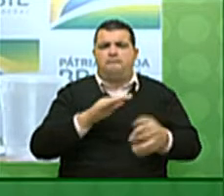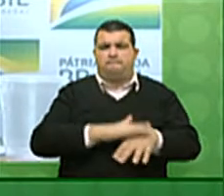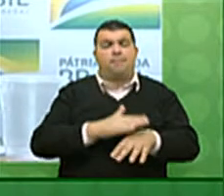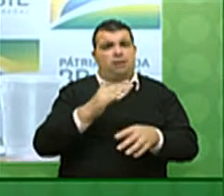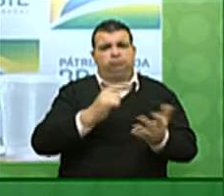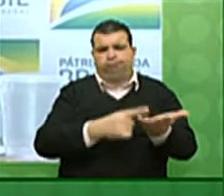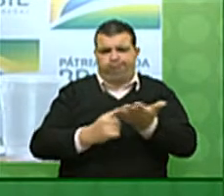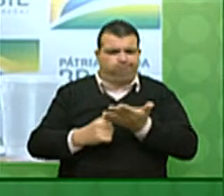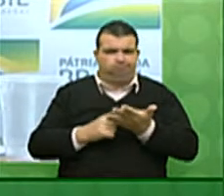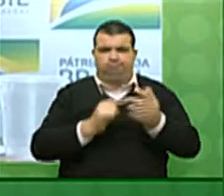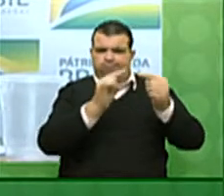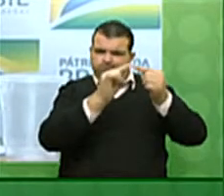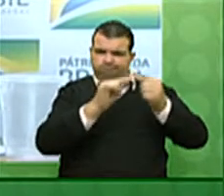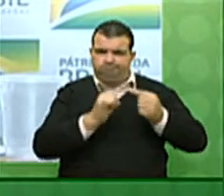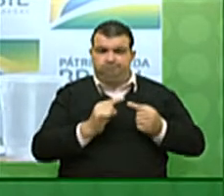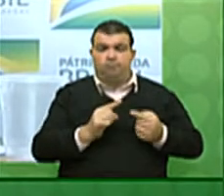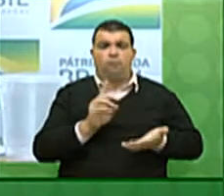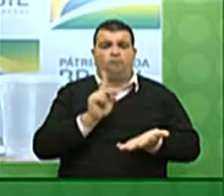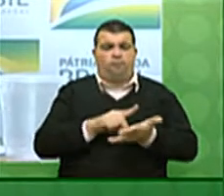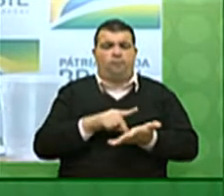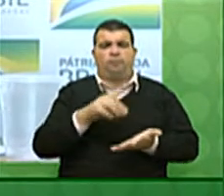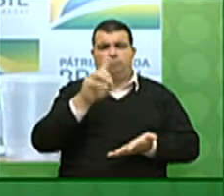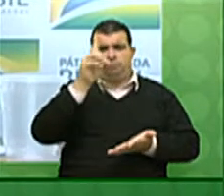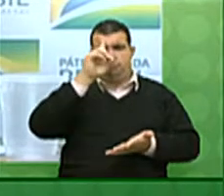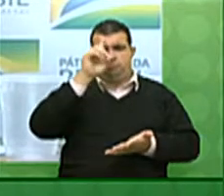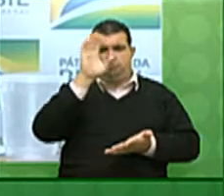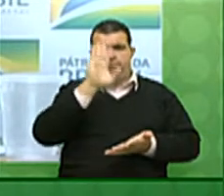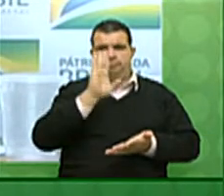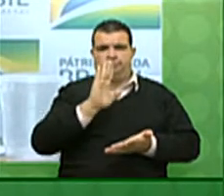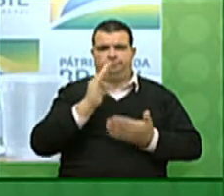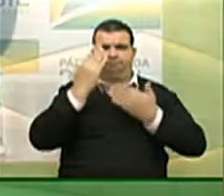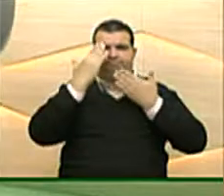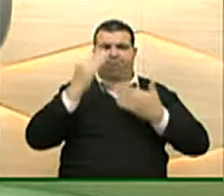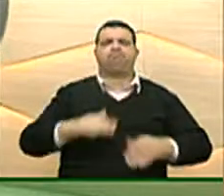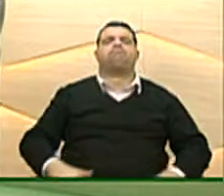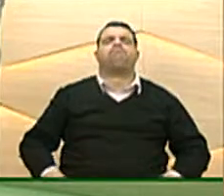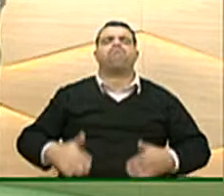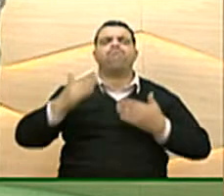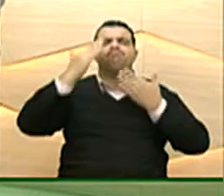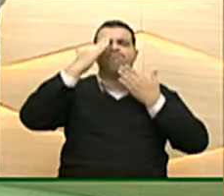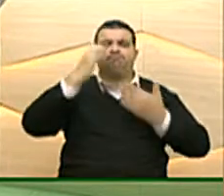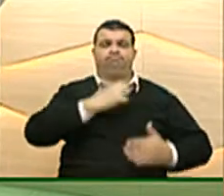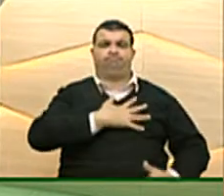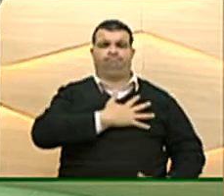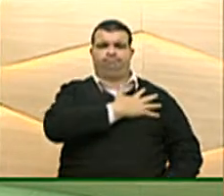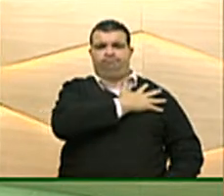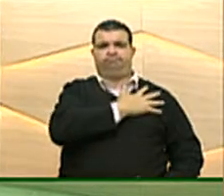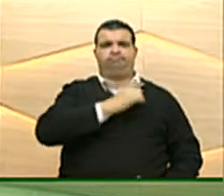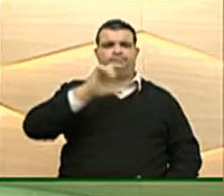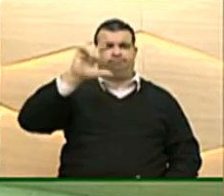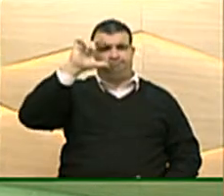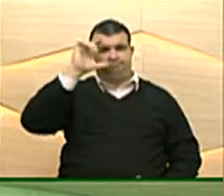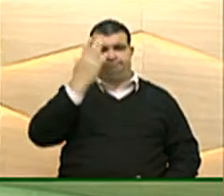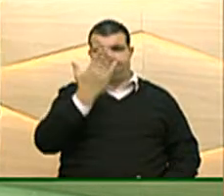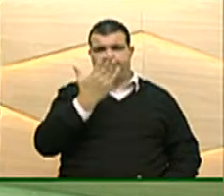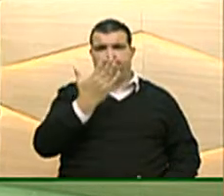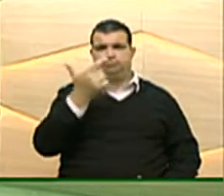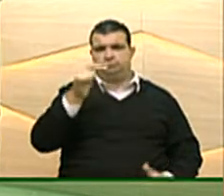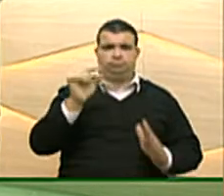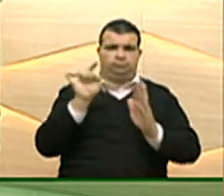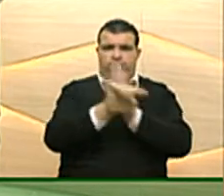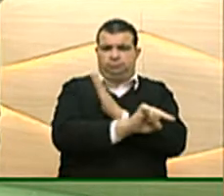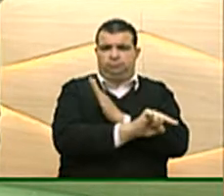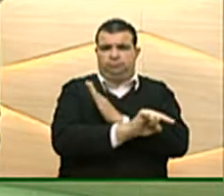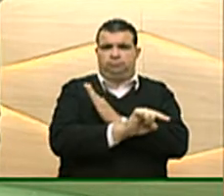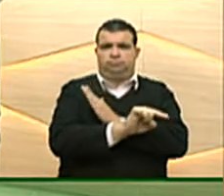condizente com a realidade brasileira. Obrigado. Obrigado, obrigado, general. Obrigado, general Mourão. Vamos para mais uma pergunta agora que